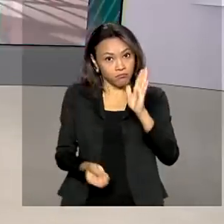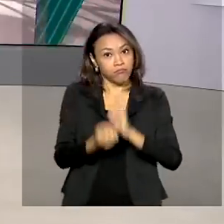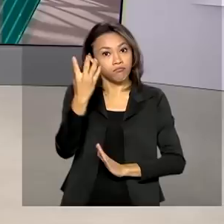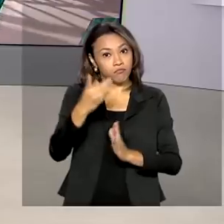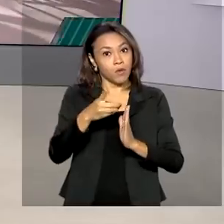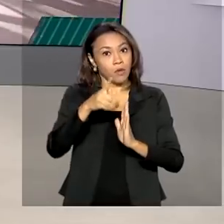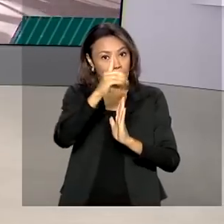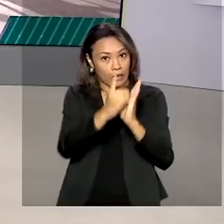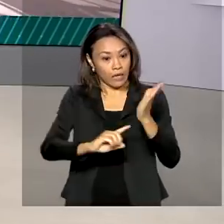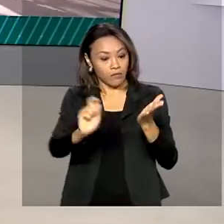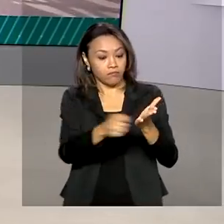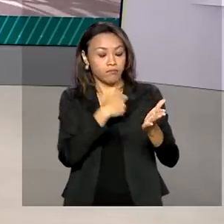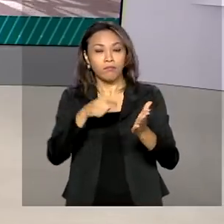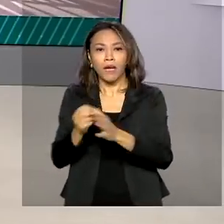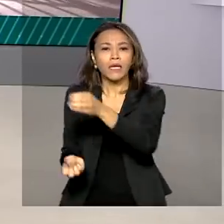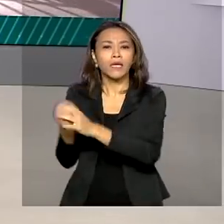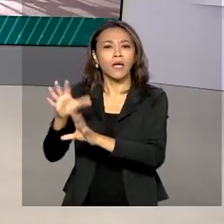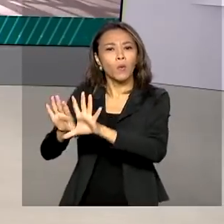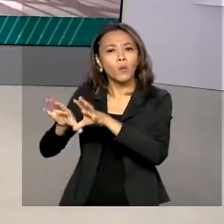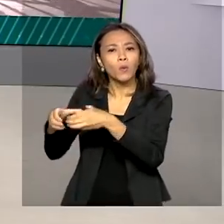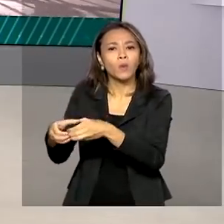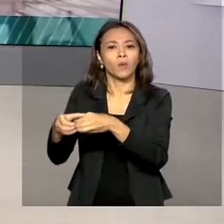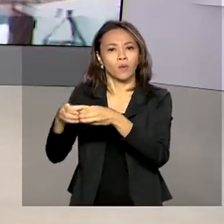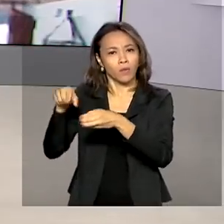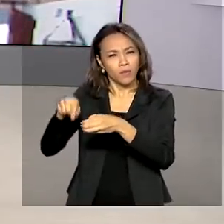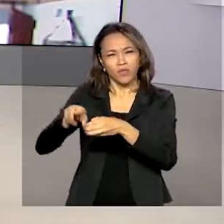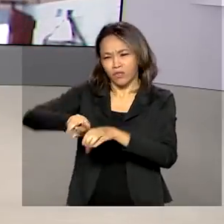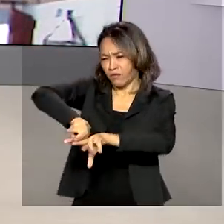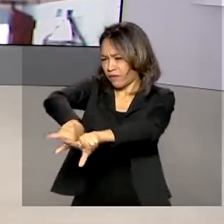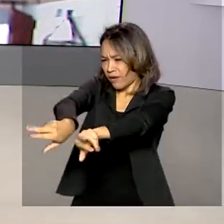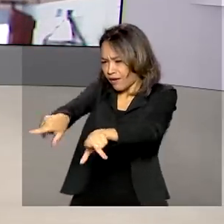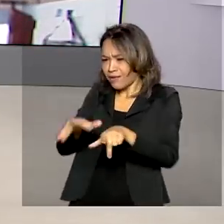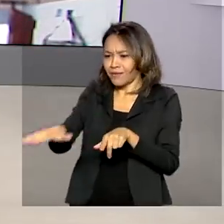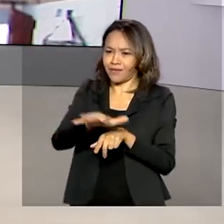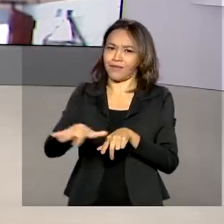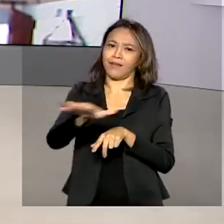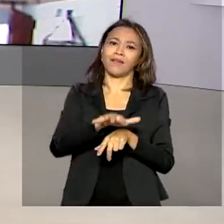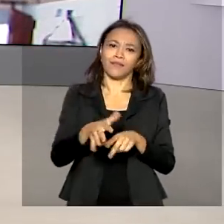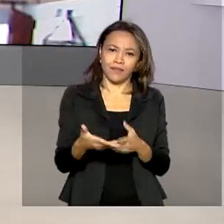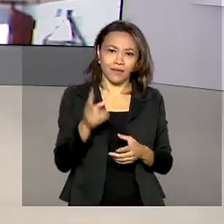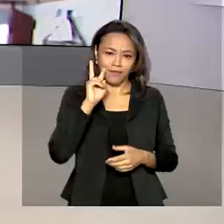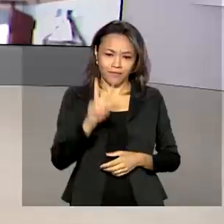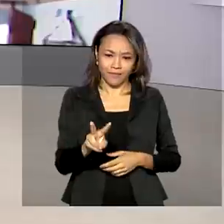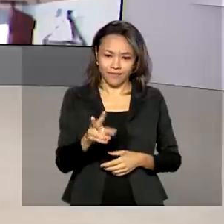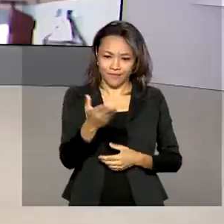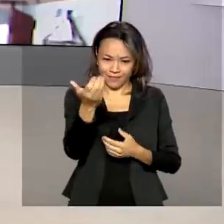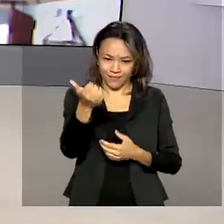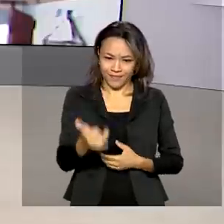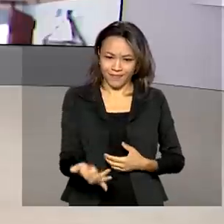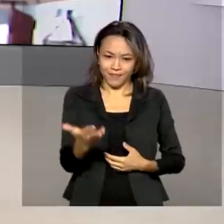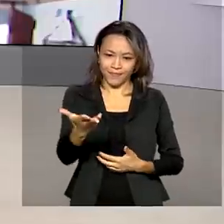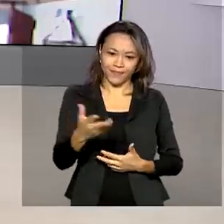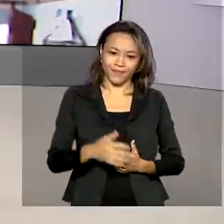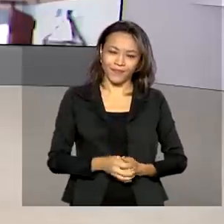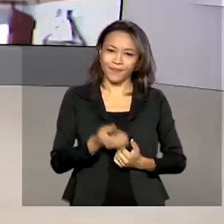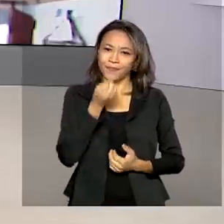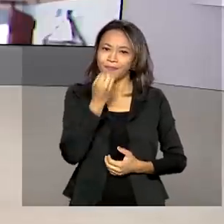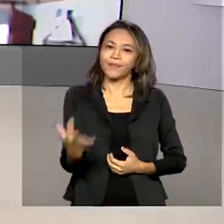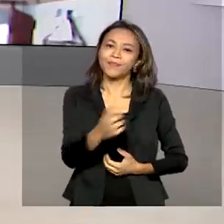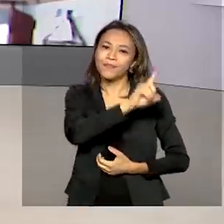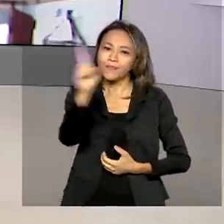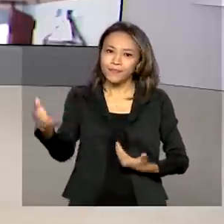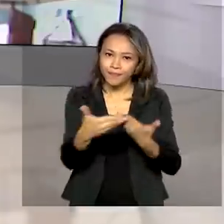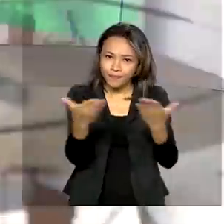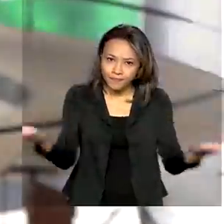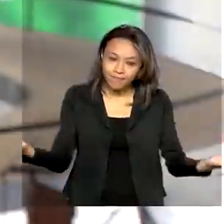com representantes de diversas áreas. Ao vivo, Glauco de Queiroz tem os detalhes para a gente. Glauco, bom dia. Bom dia, Renata. Bom dia a